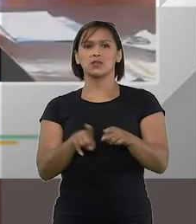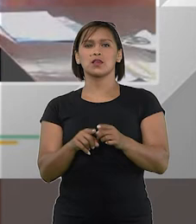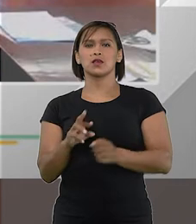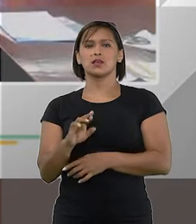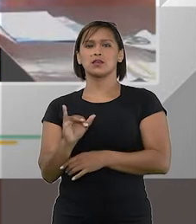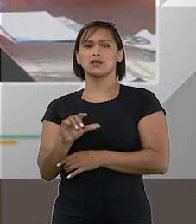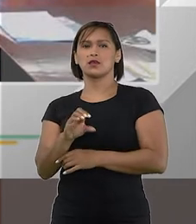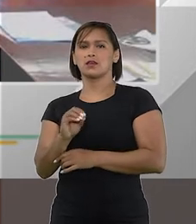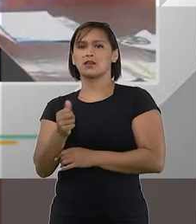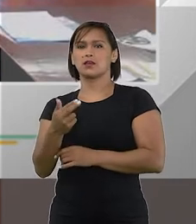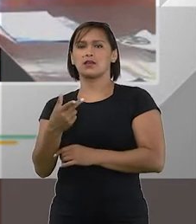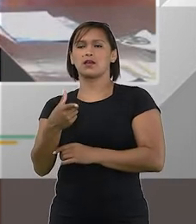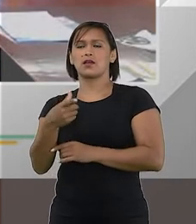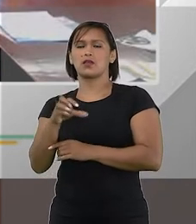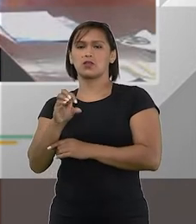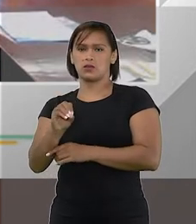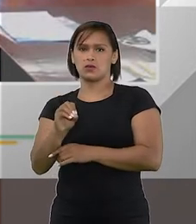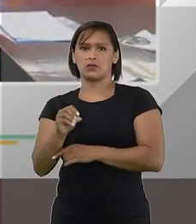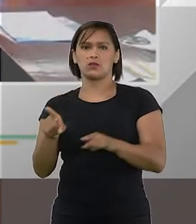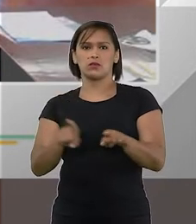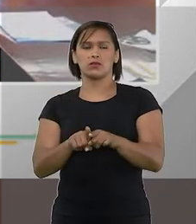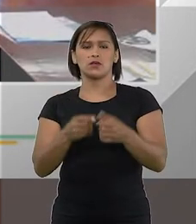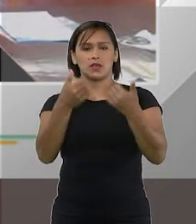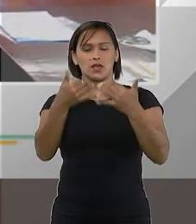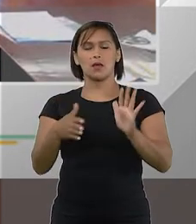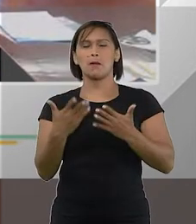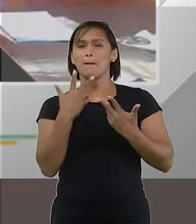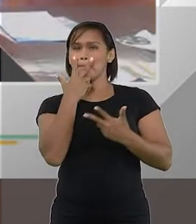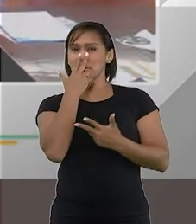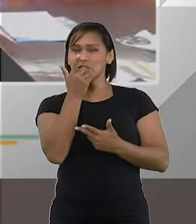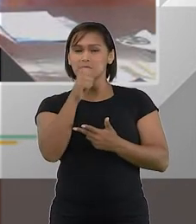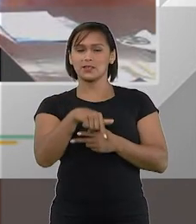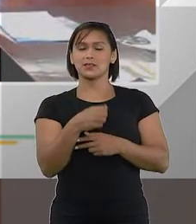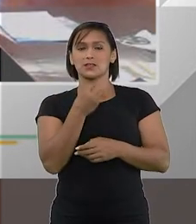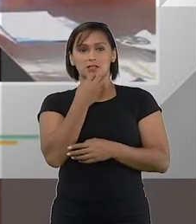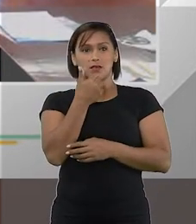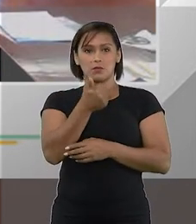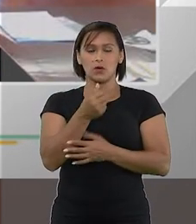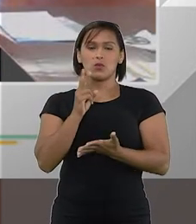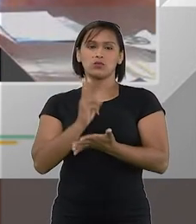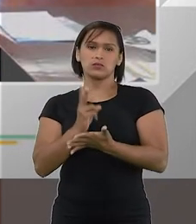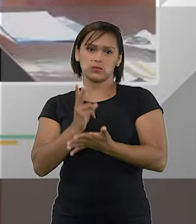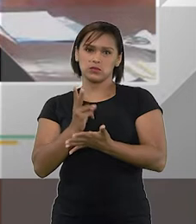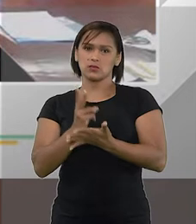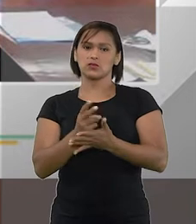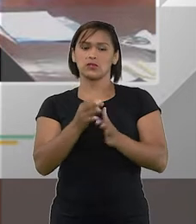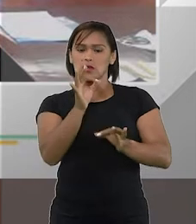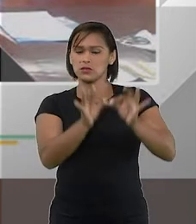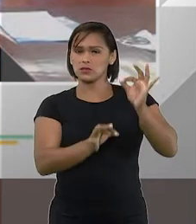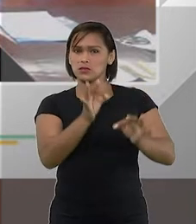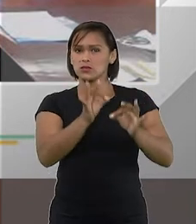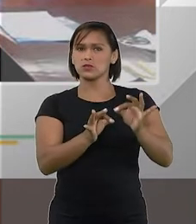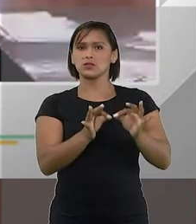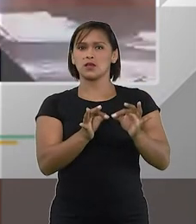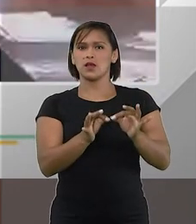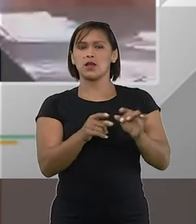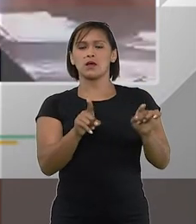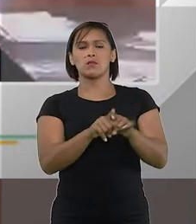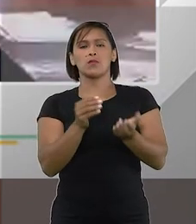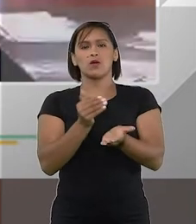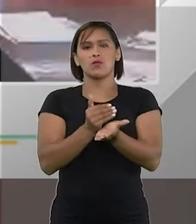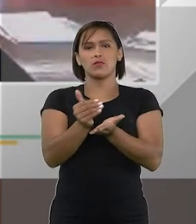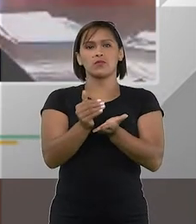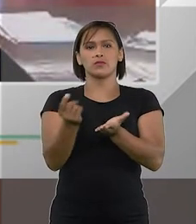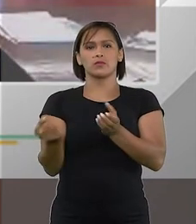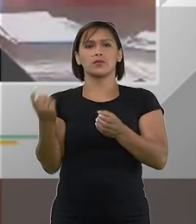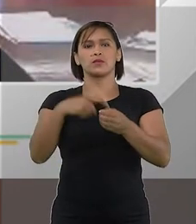Ricardo Saeg e Wagner Balera e isso aí me parece que é extremamente salutar sem dúvida alguma para o